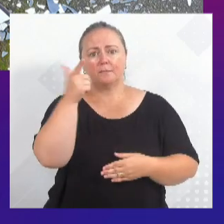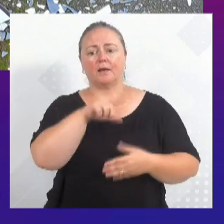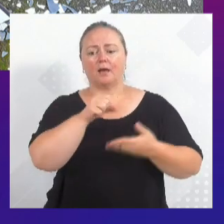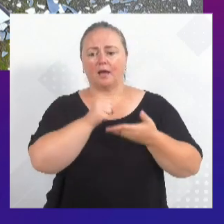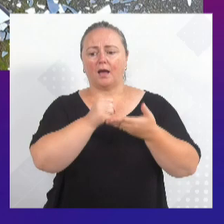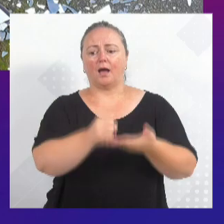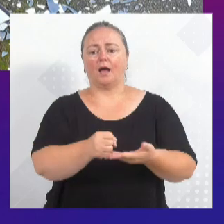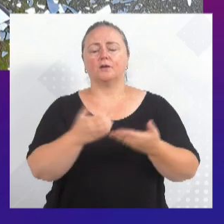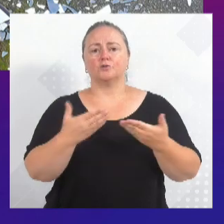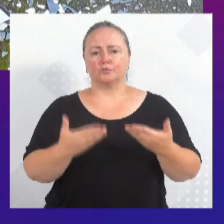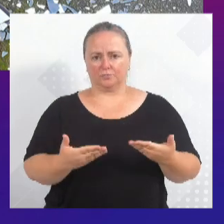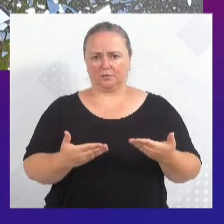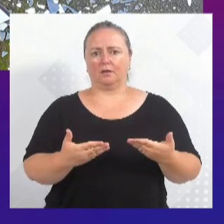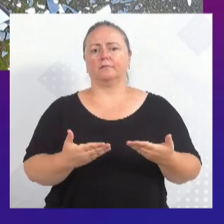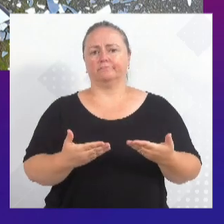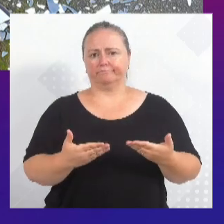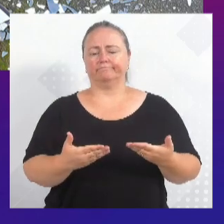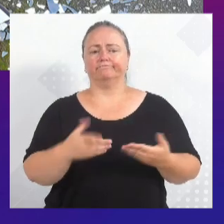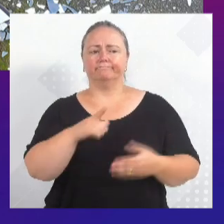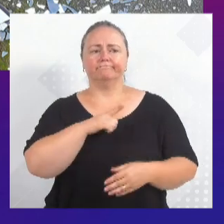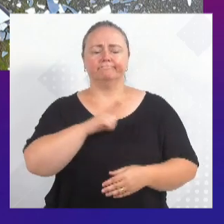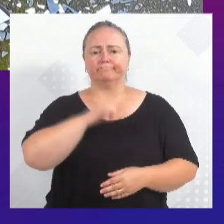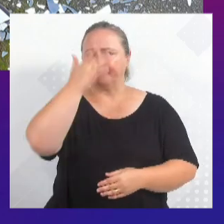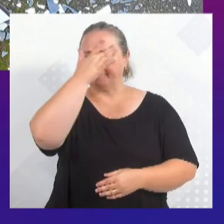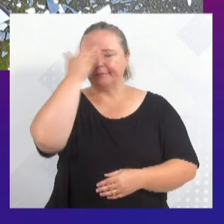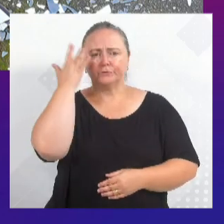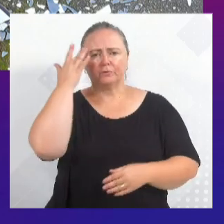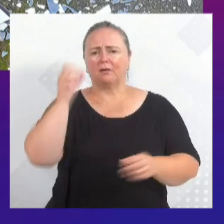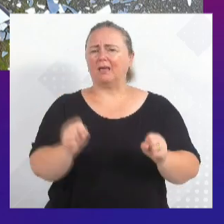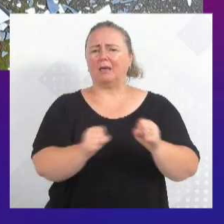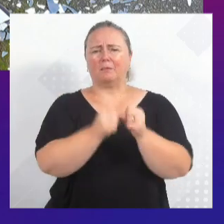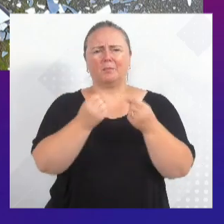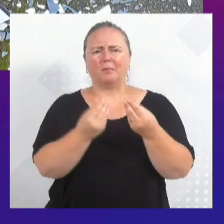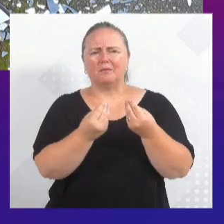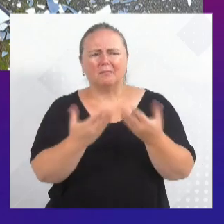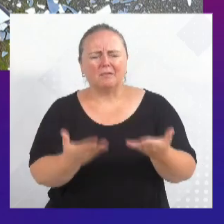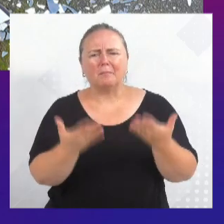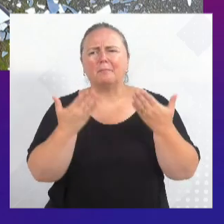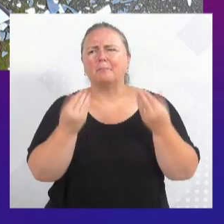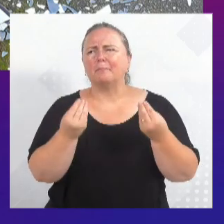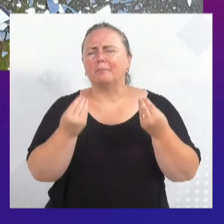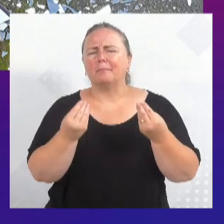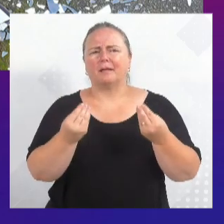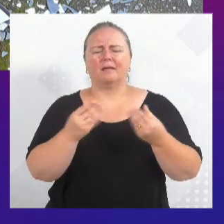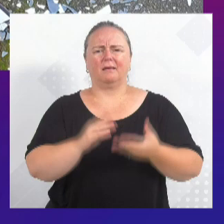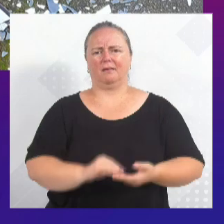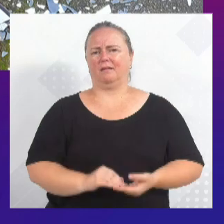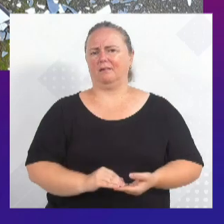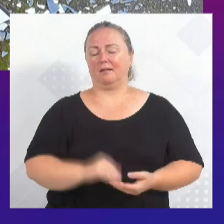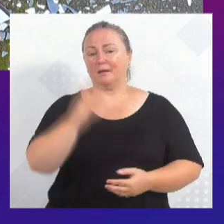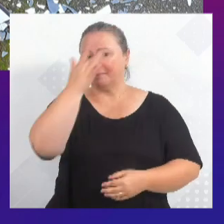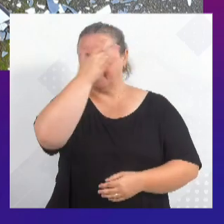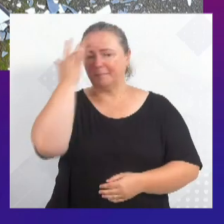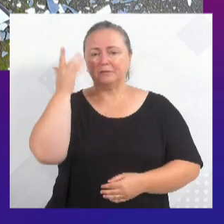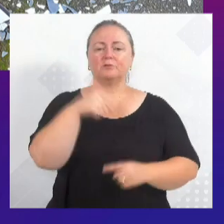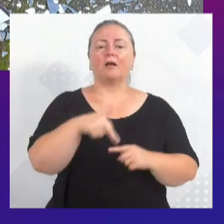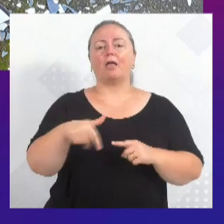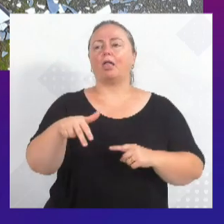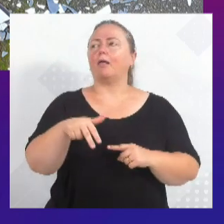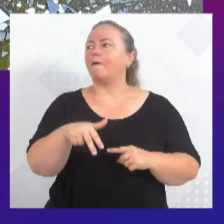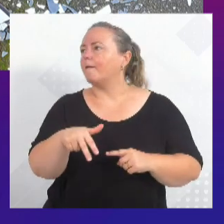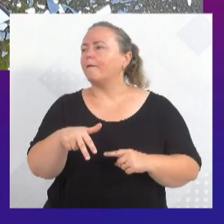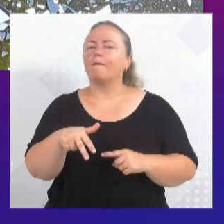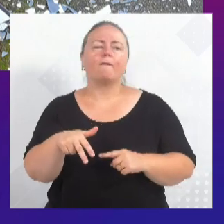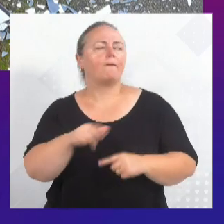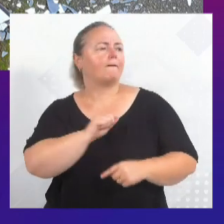espelhos. E a gente se depara com a situação dessa e é lamentável ter pessoas que saem de casa para fazer esse tipo de